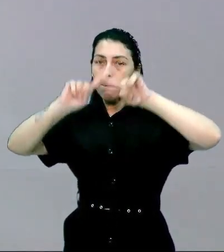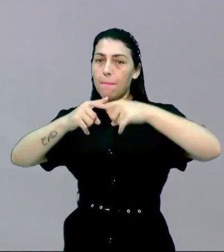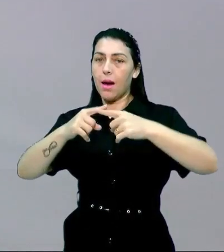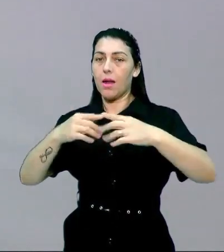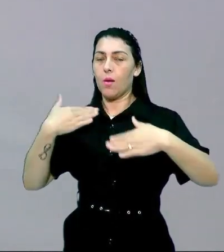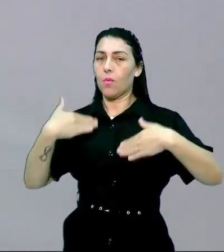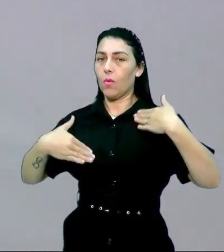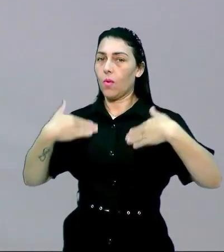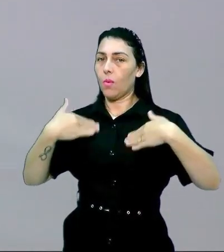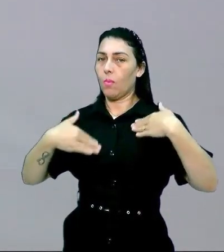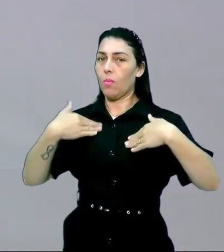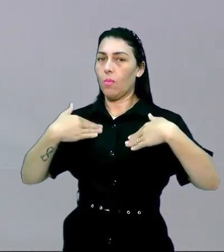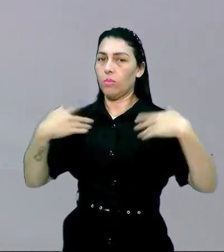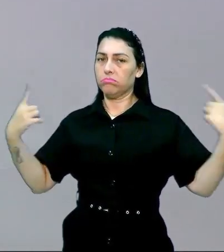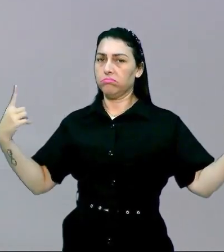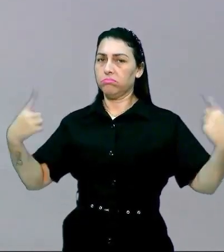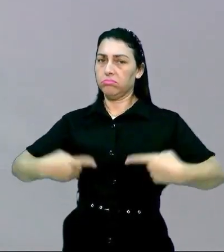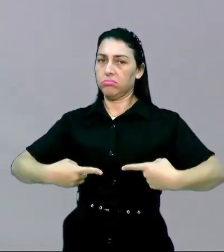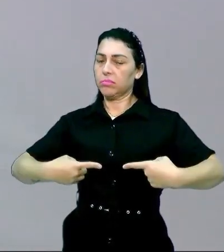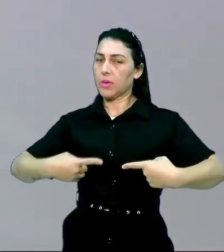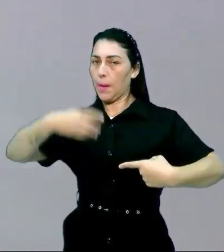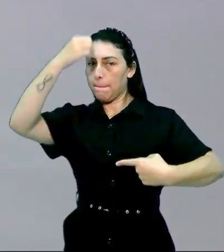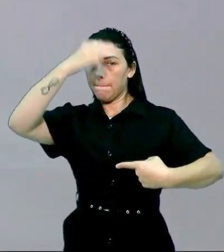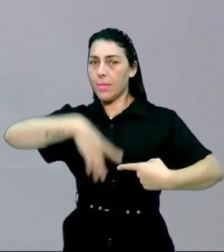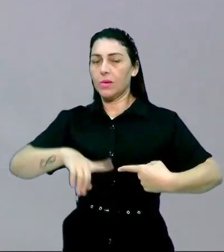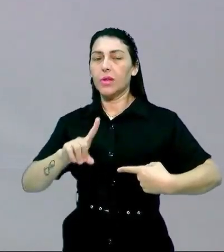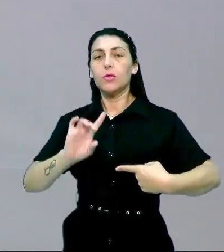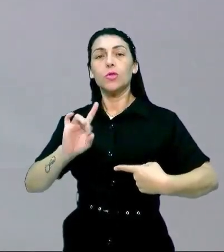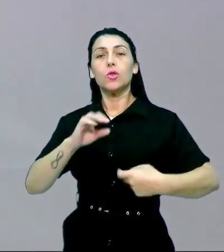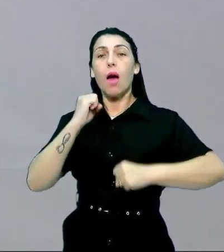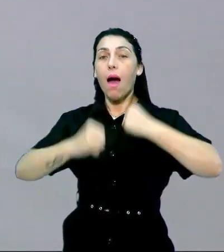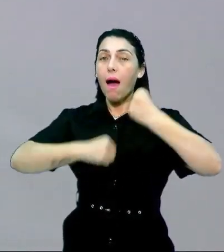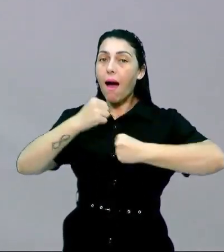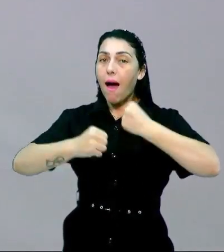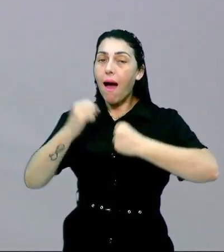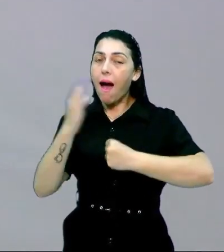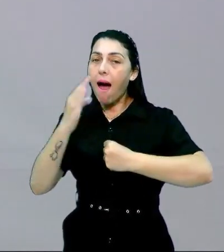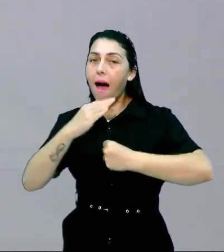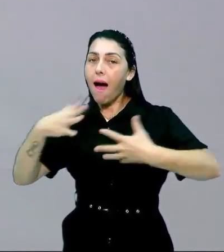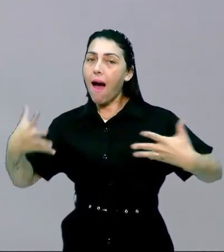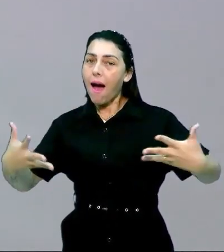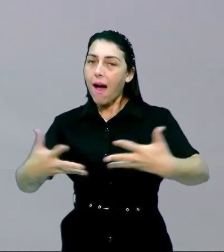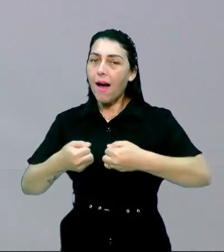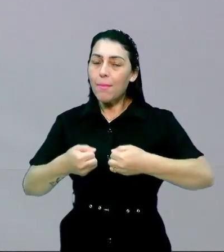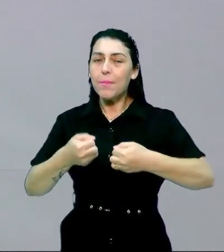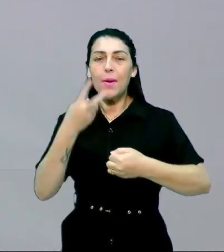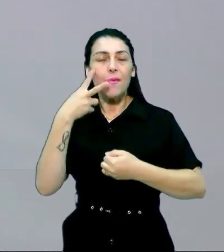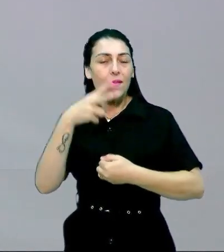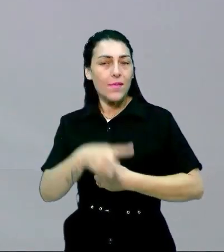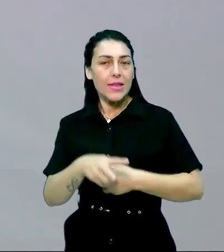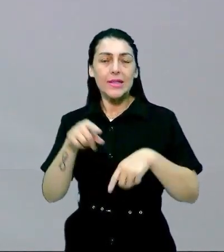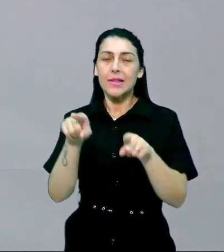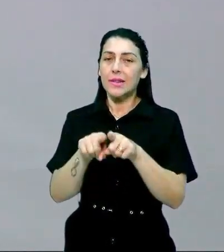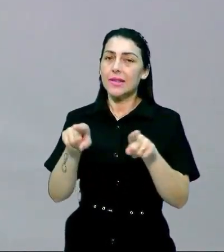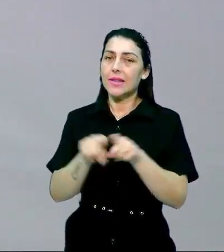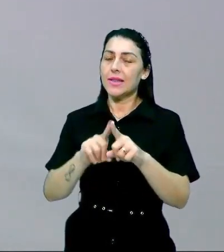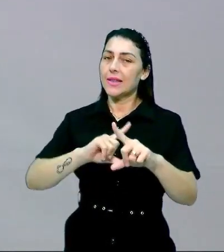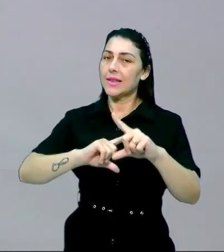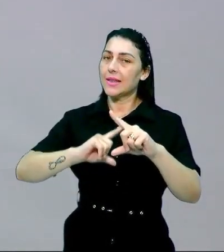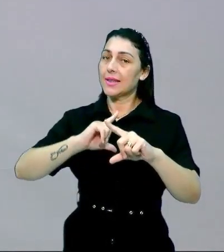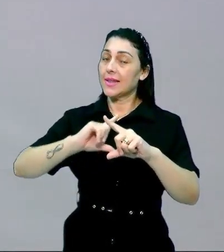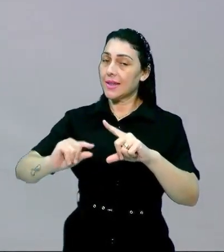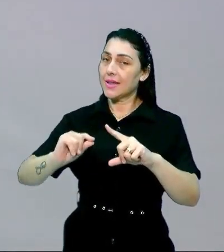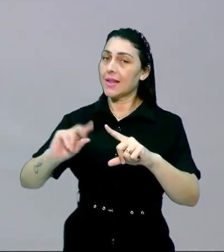física corporal de combate e sim uma disputa de velocidade de agilidade né para ver e também de sair